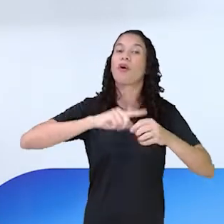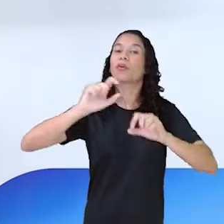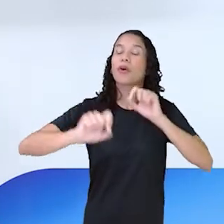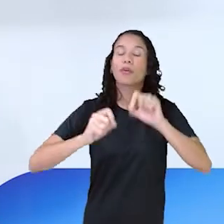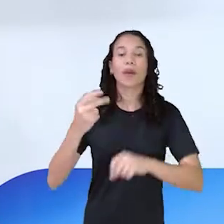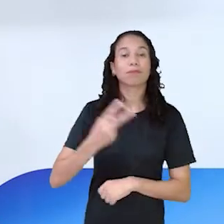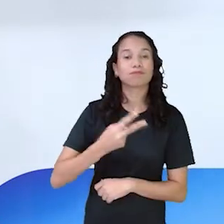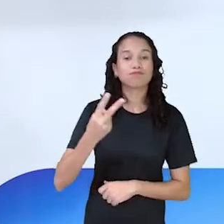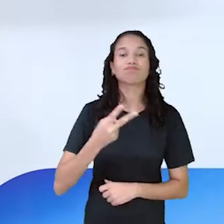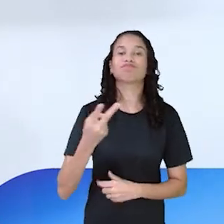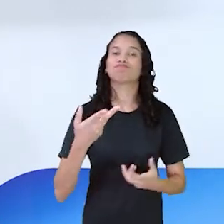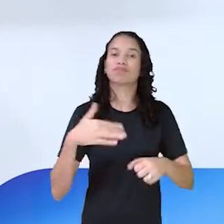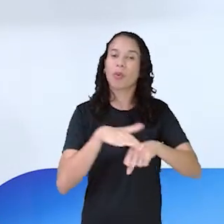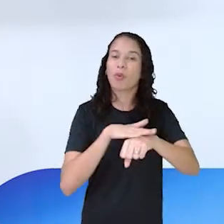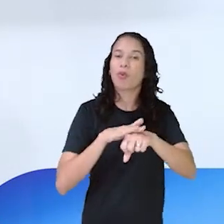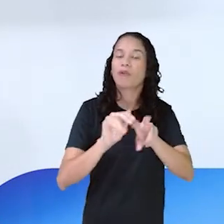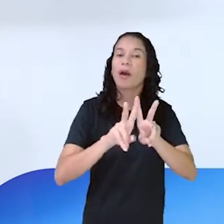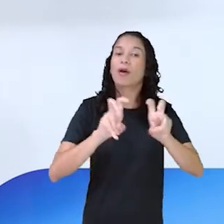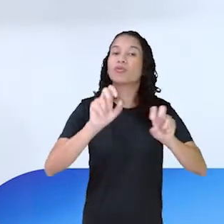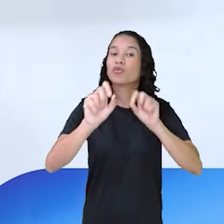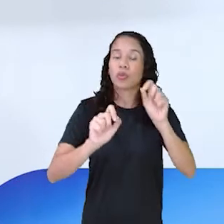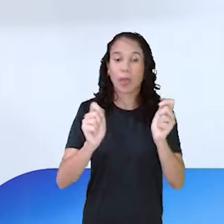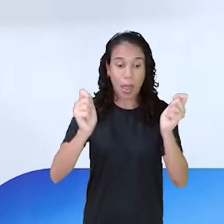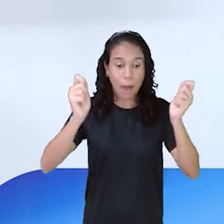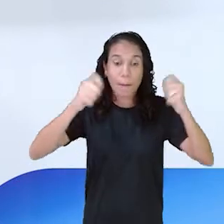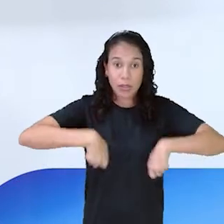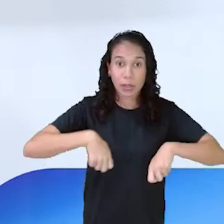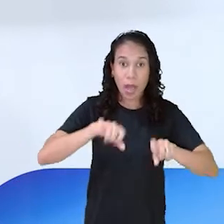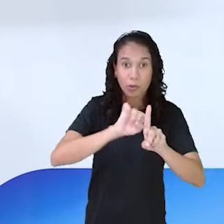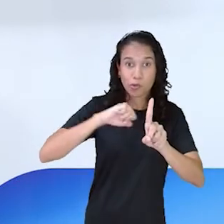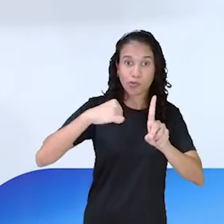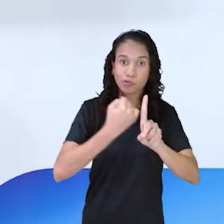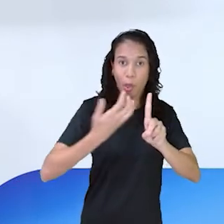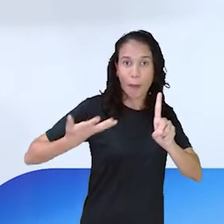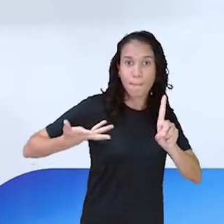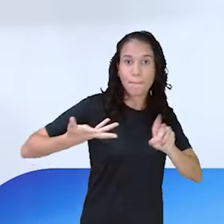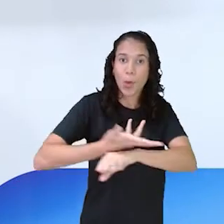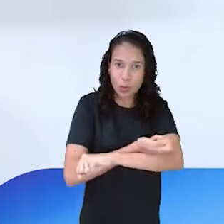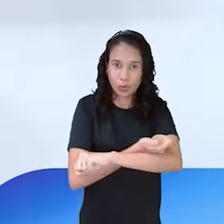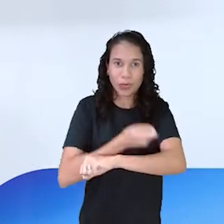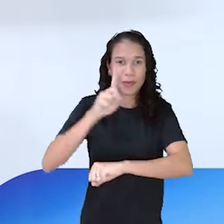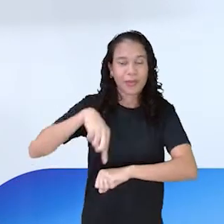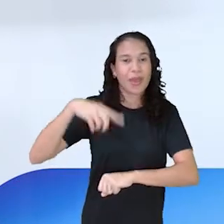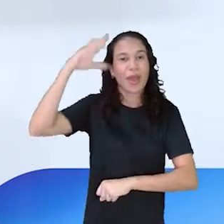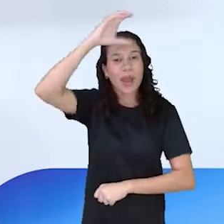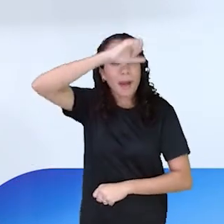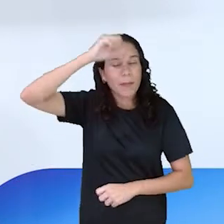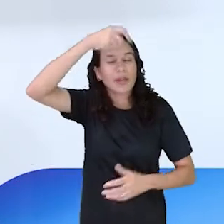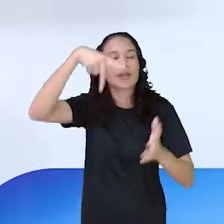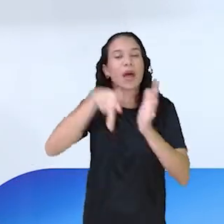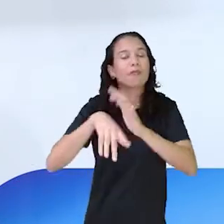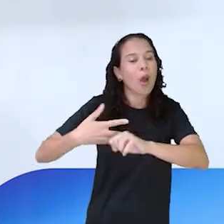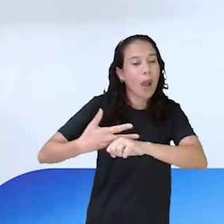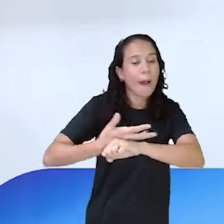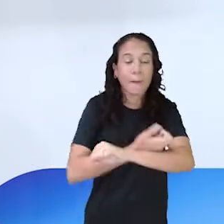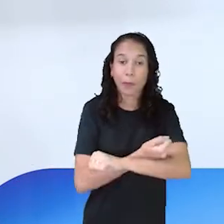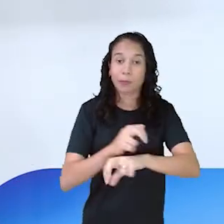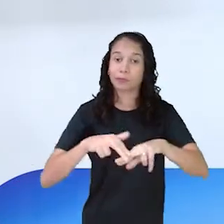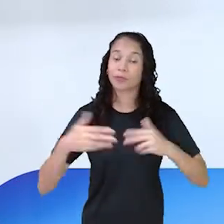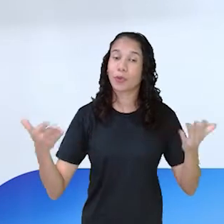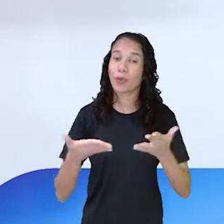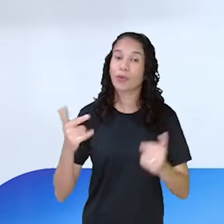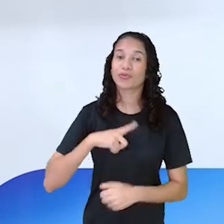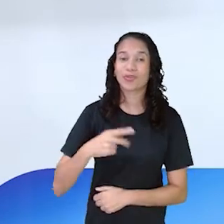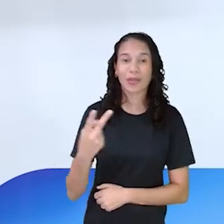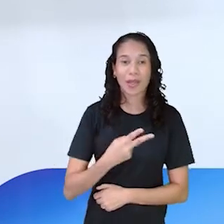o nosso segundo encontro falando sobre competências socioemocionais, aprendizagens socioemocionais. Então hoje, nesse